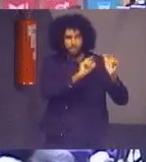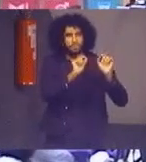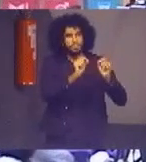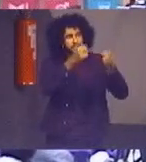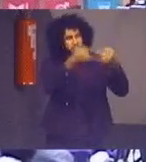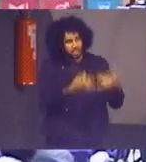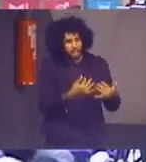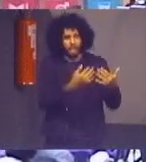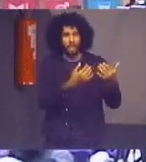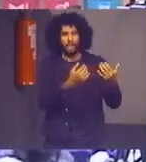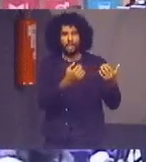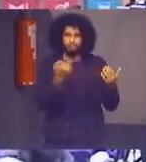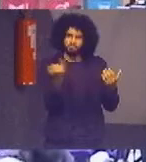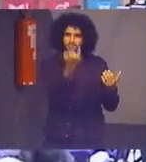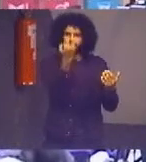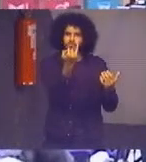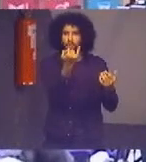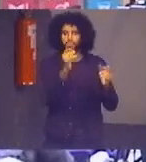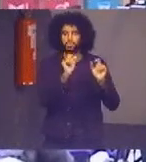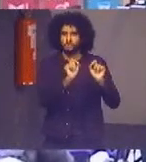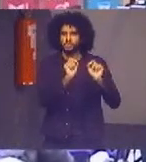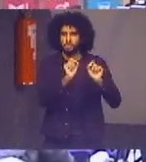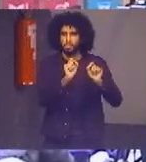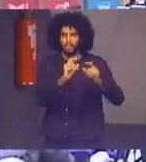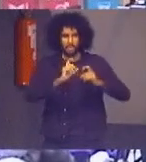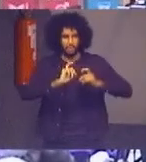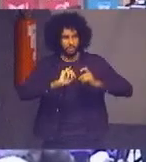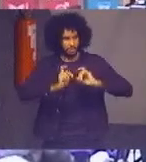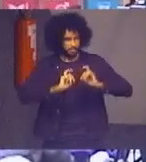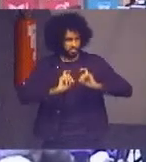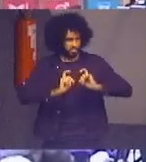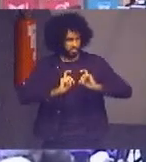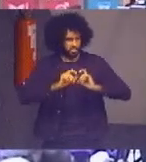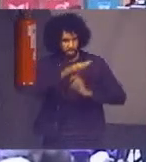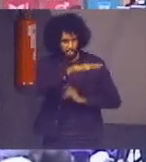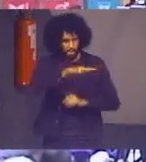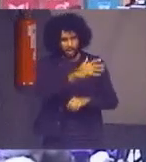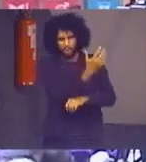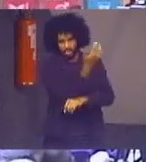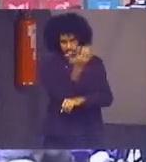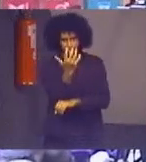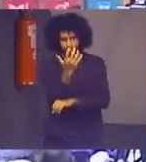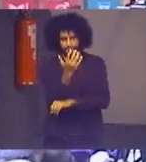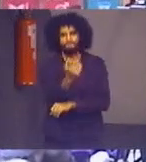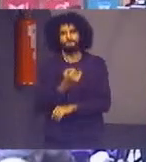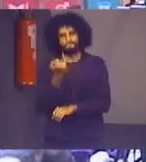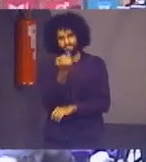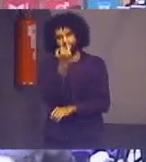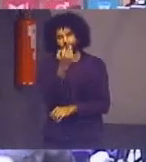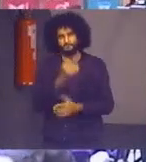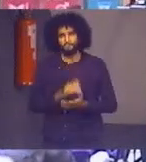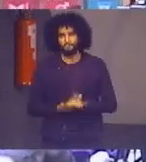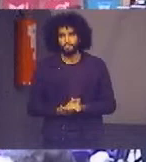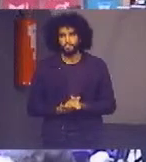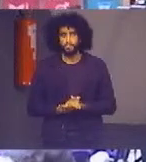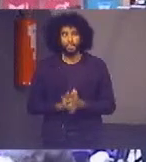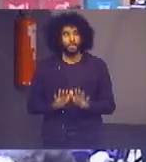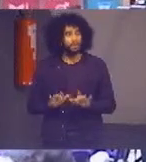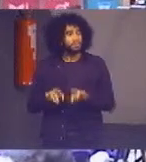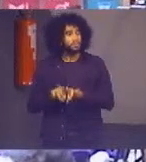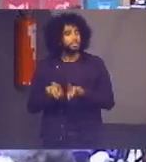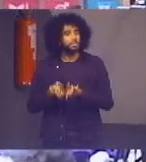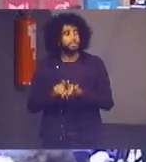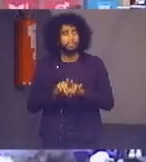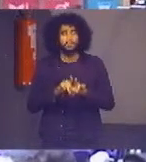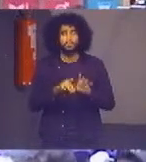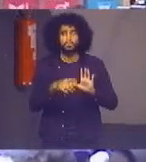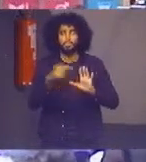da eficiência administrativa no campo ambiental aliás não posso deixar de destacar